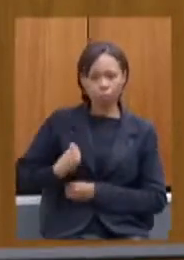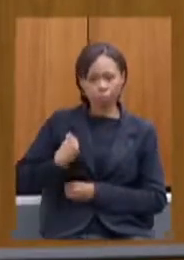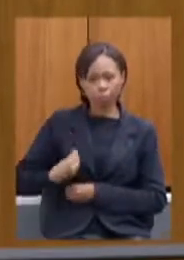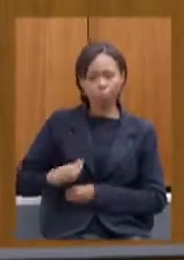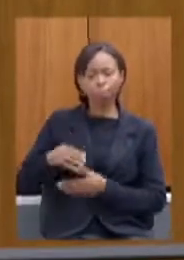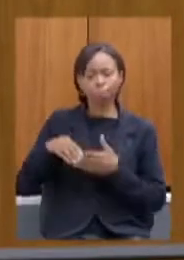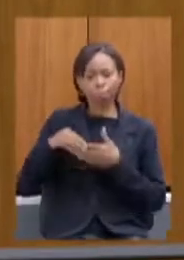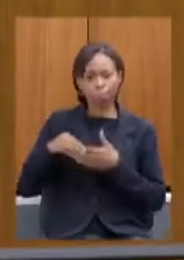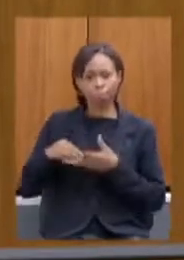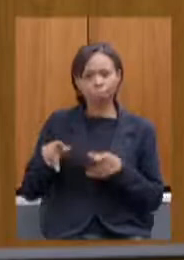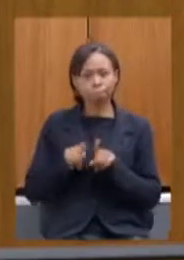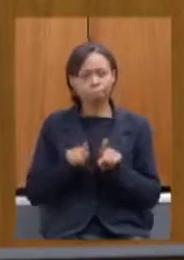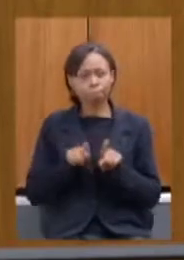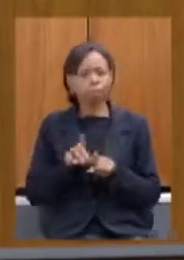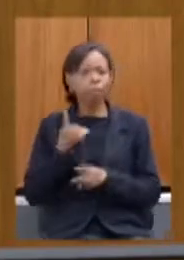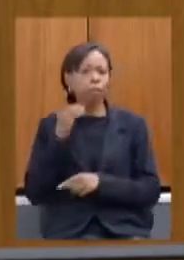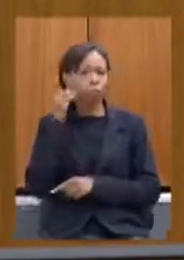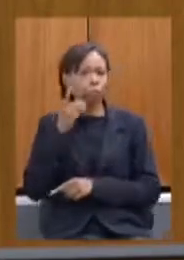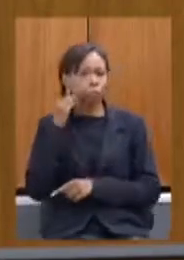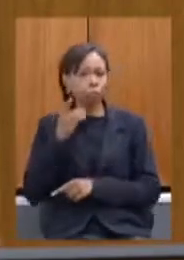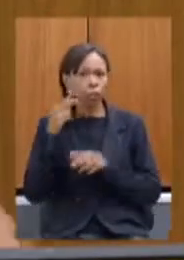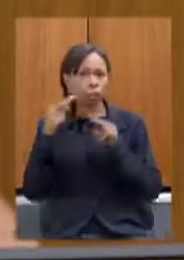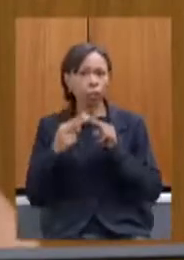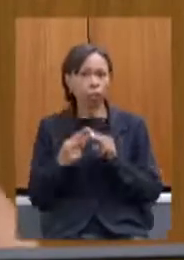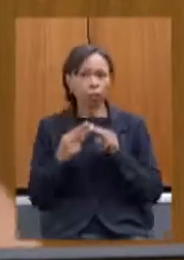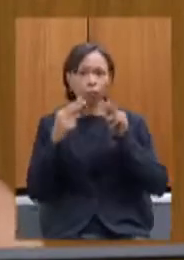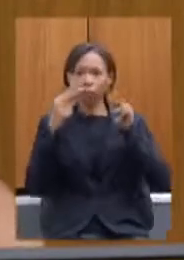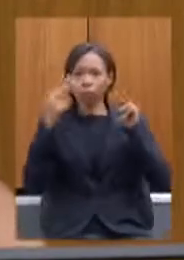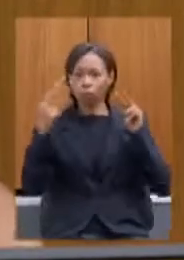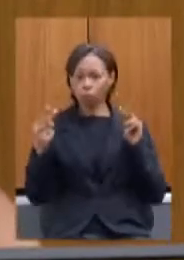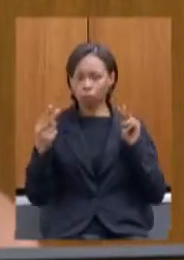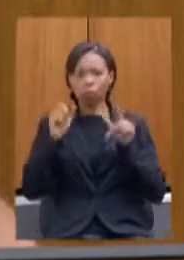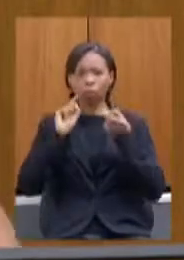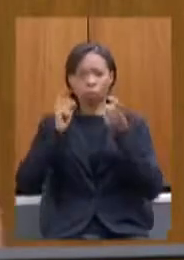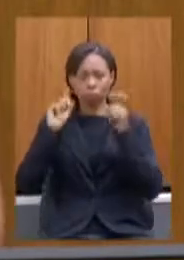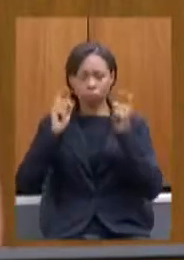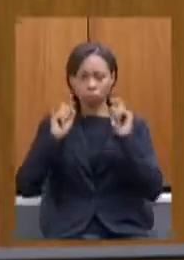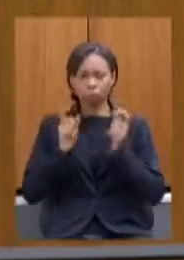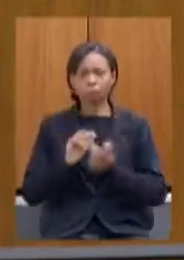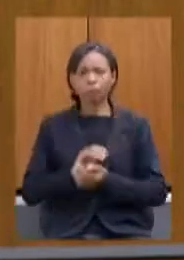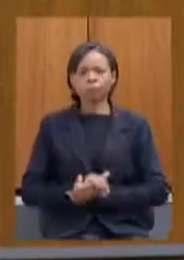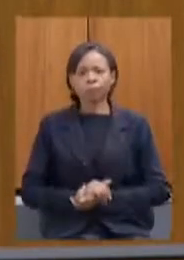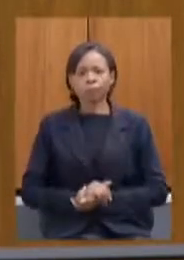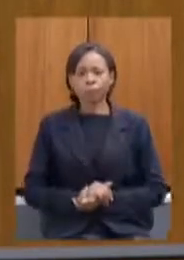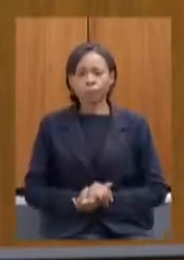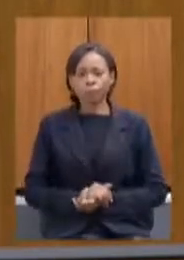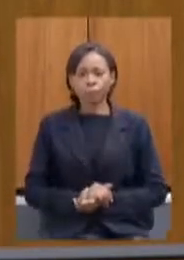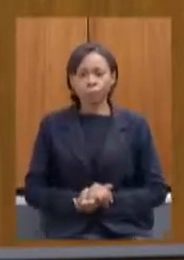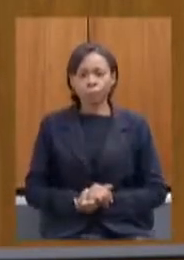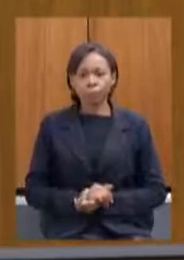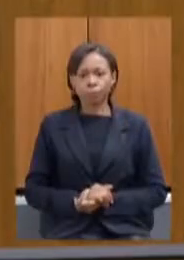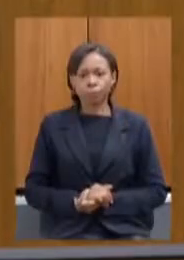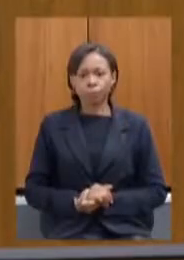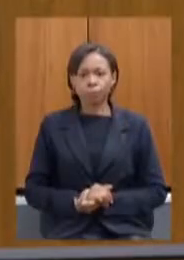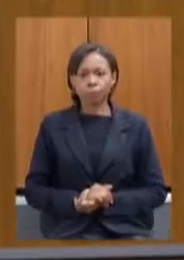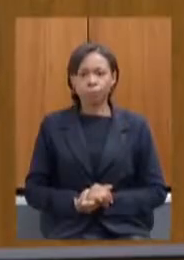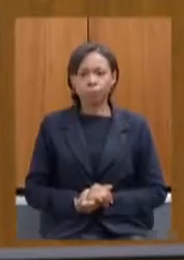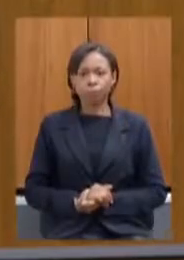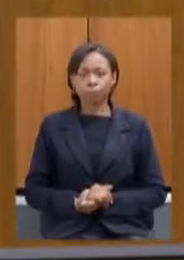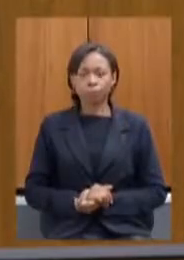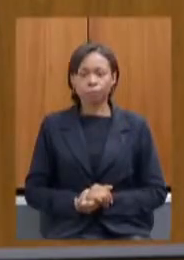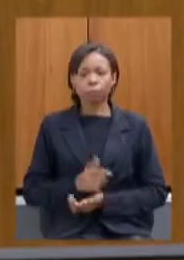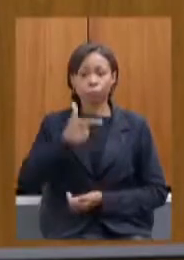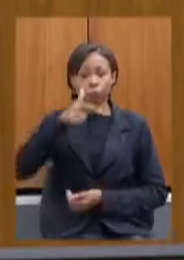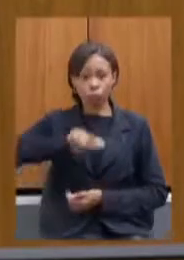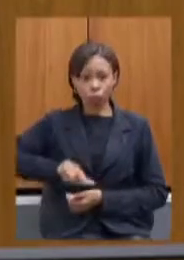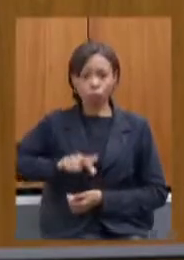e aos deputados que encontram participando da reunião de forma remota mais uma vez senhor presidente eu